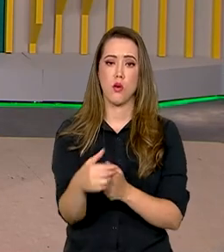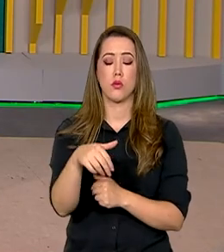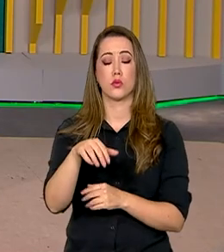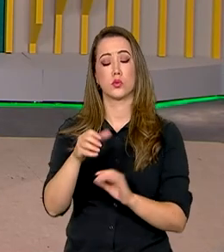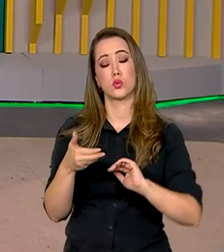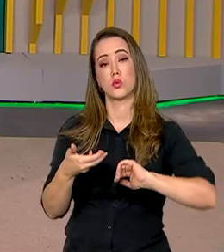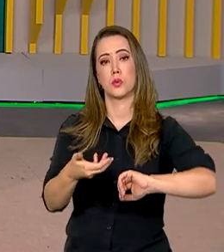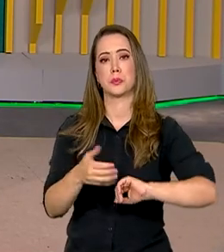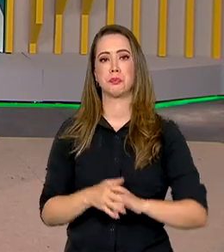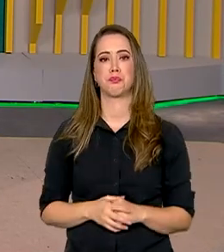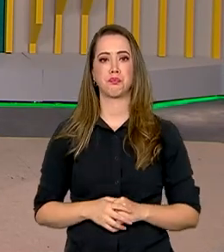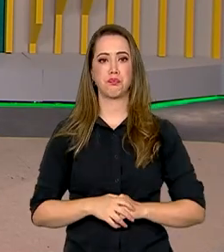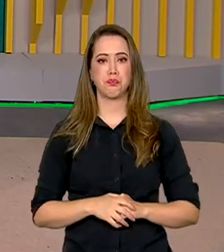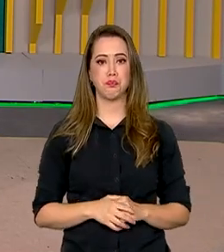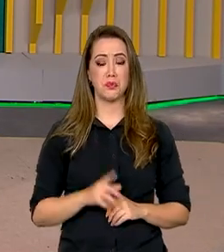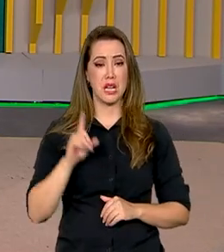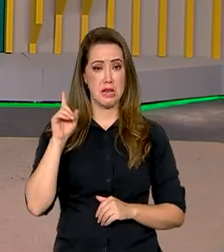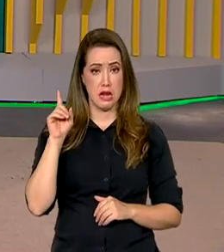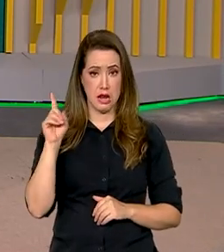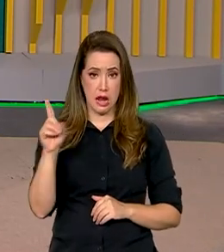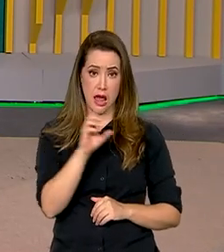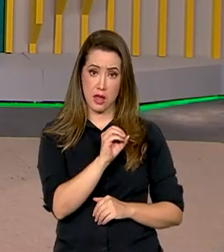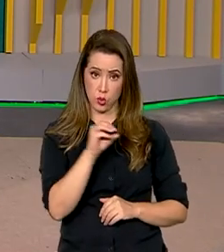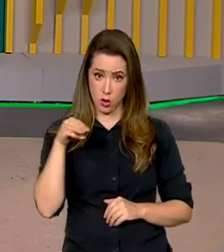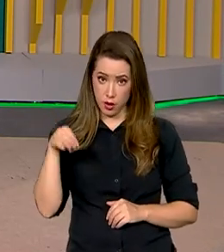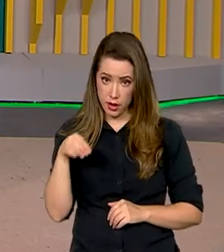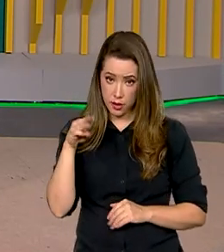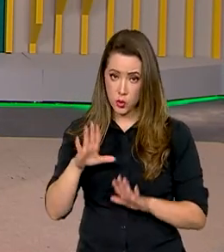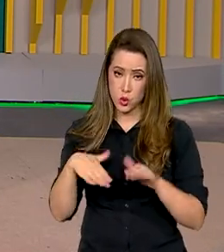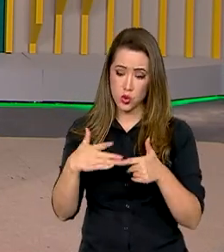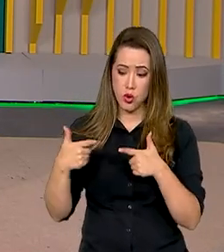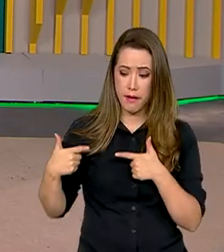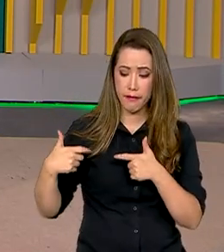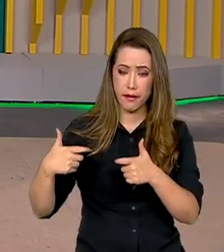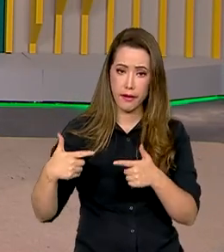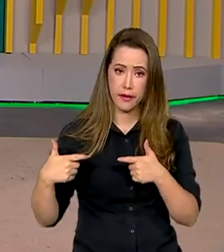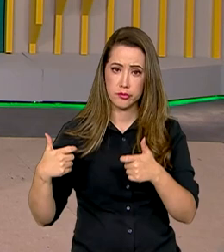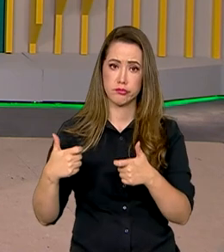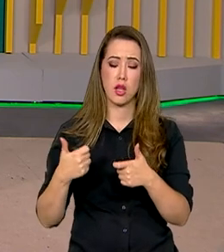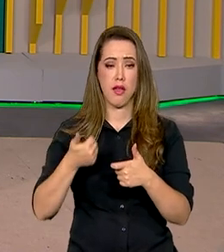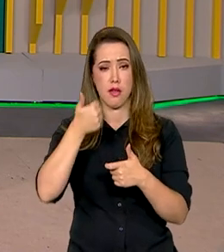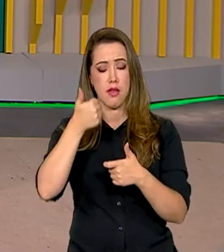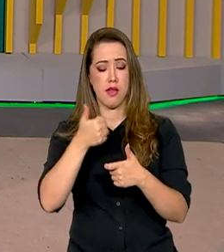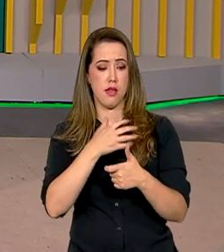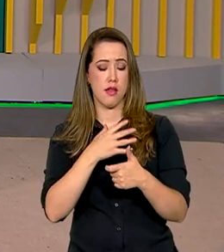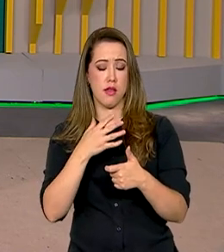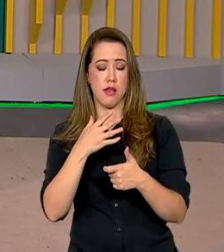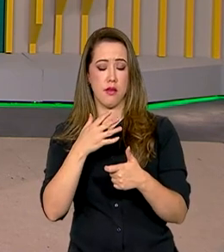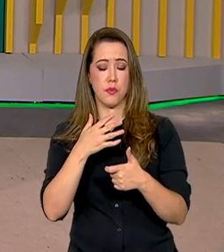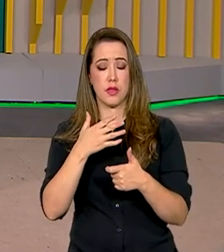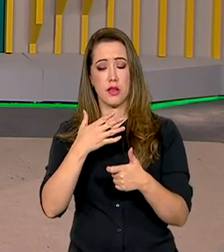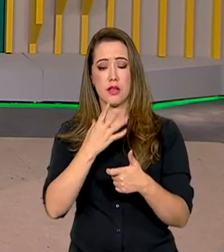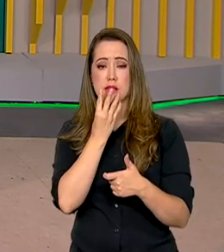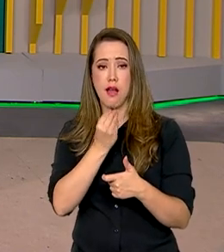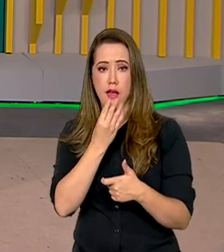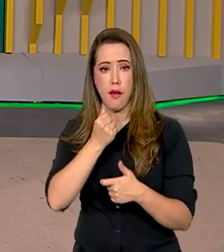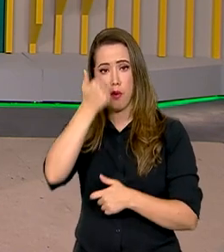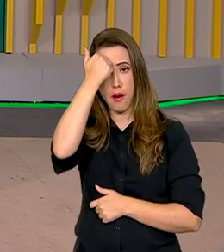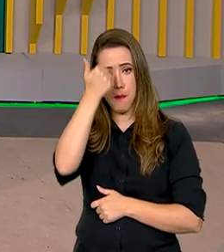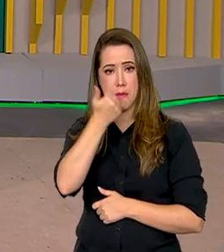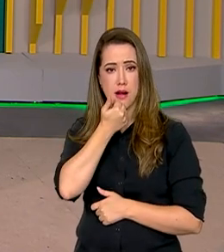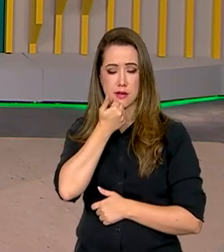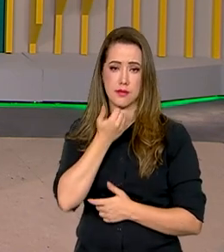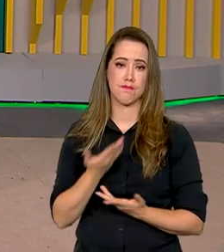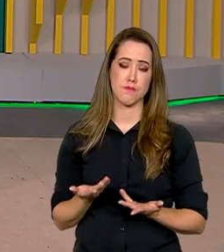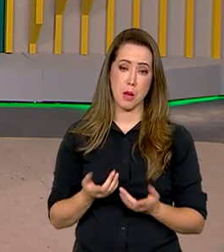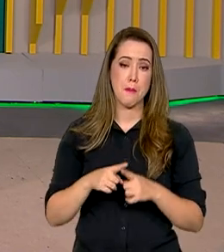Segue no Oriente Médio o conflito armado entre Israel e o grupo Hamas. E o governo brasileiro trabalha com a operação Voltando